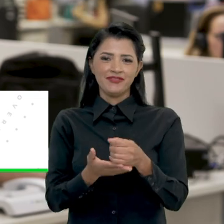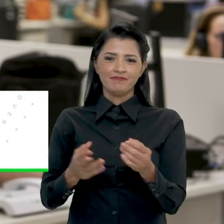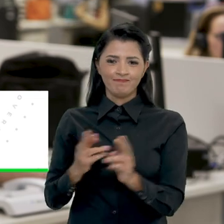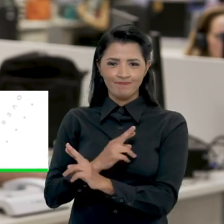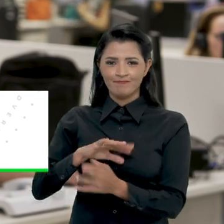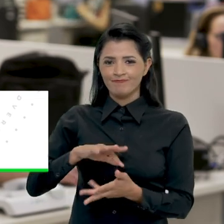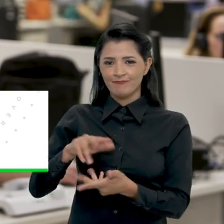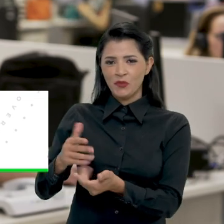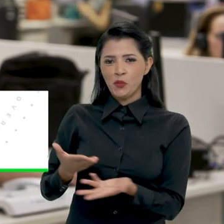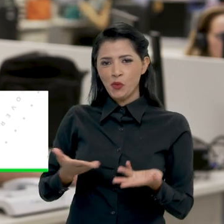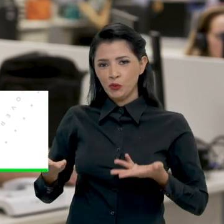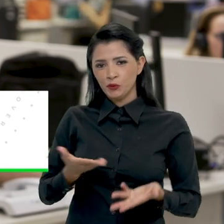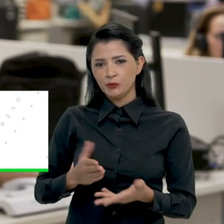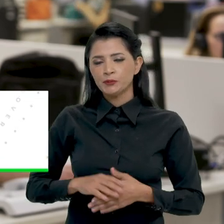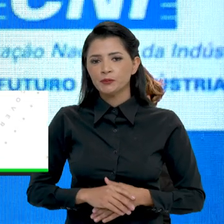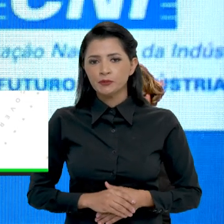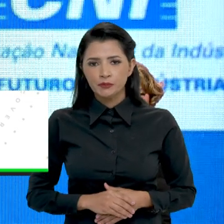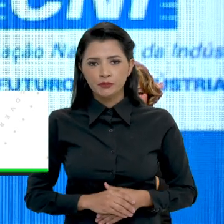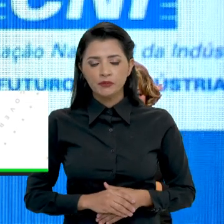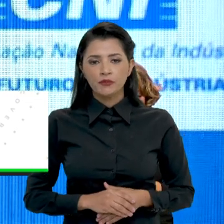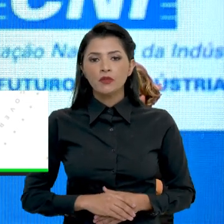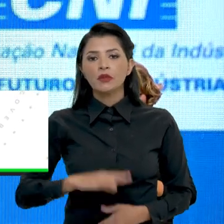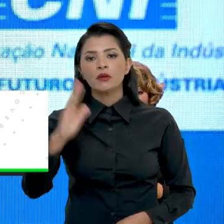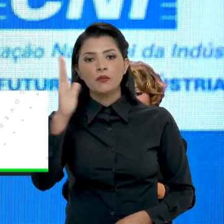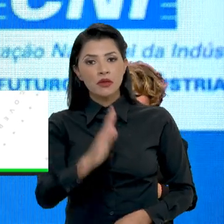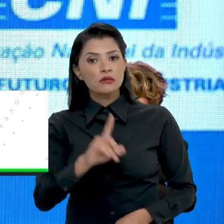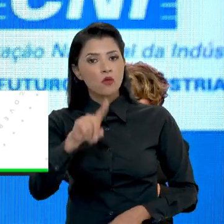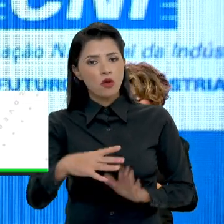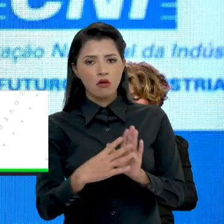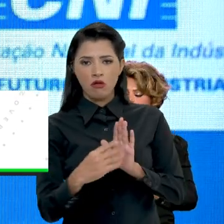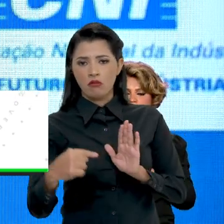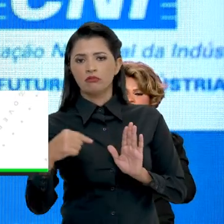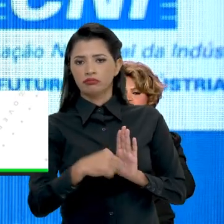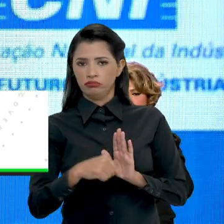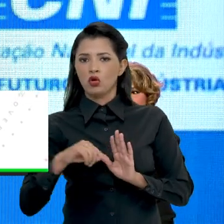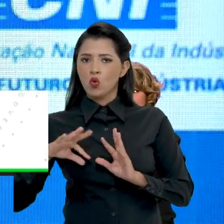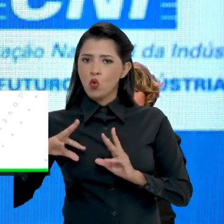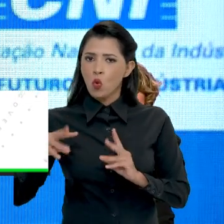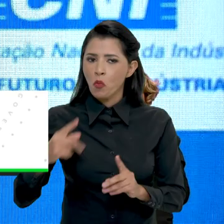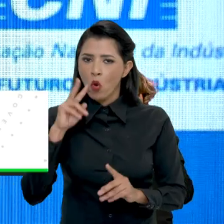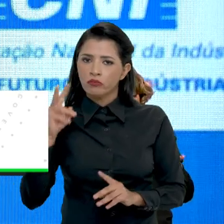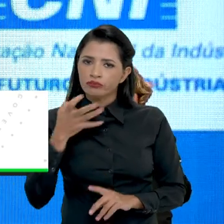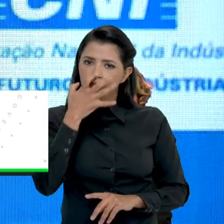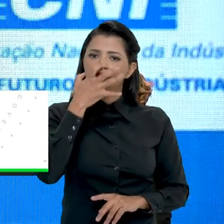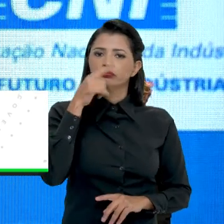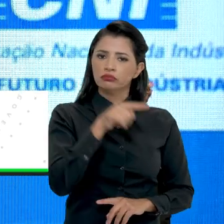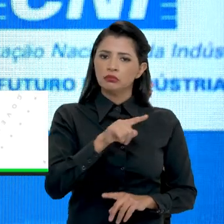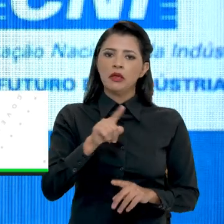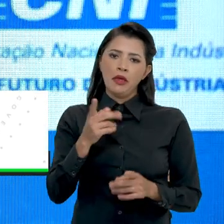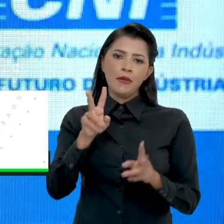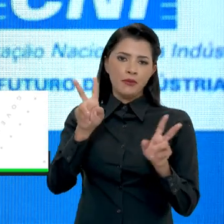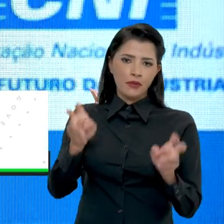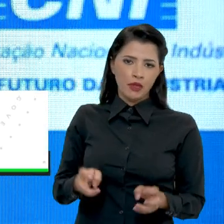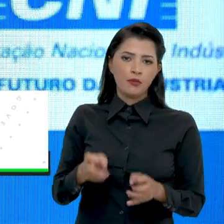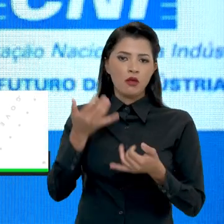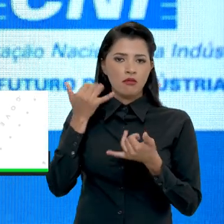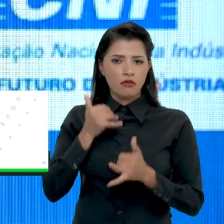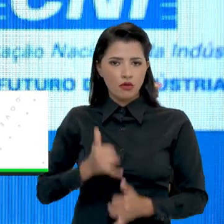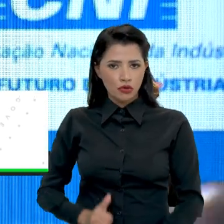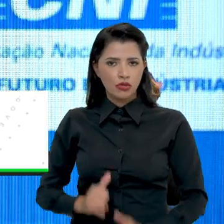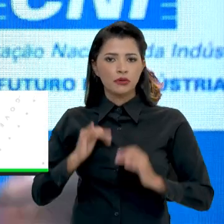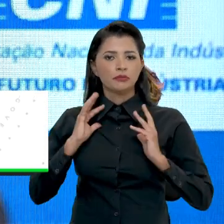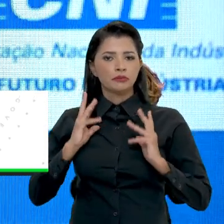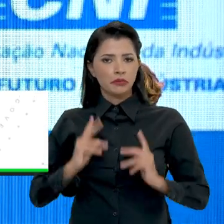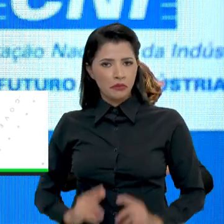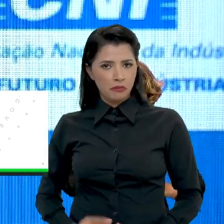sustentabilidade em relação ao mundo. O Brasil é um exemplo para o mundo em termos de energia limpa.